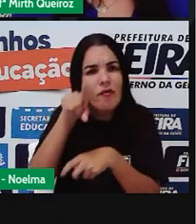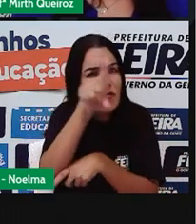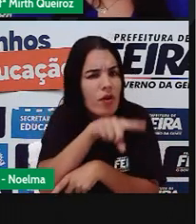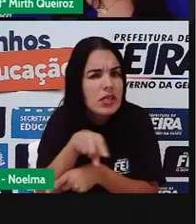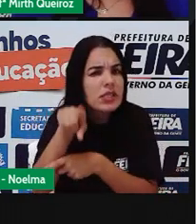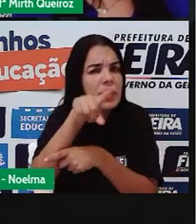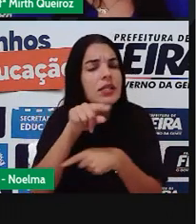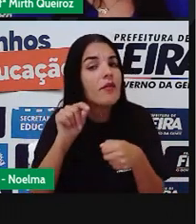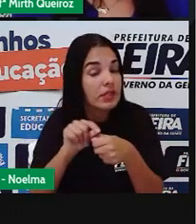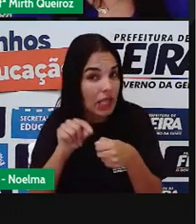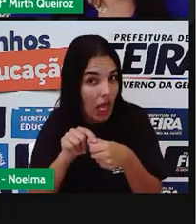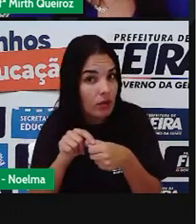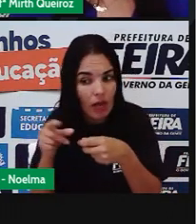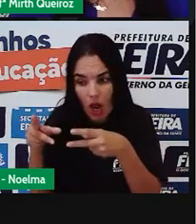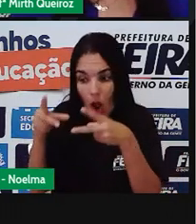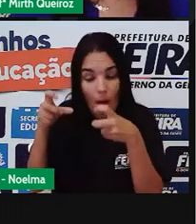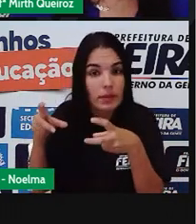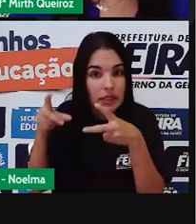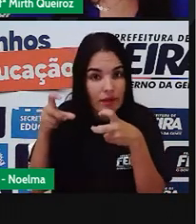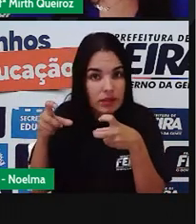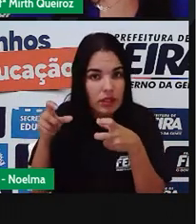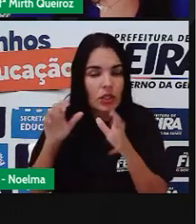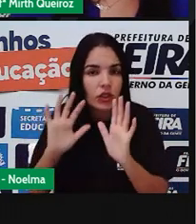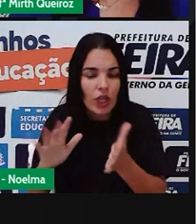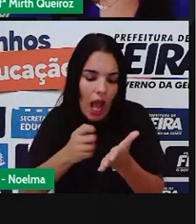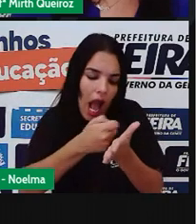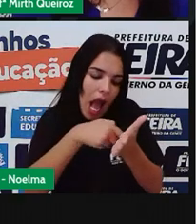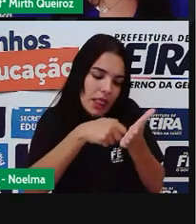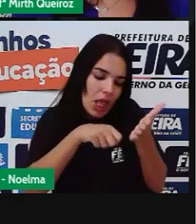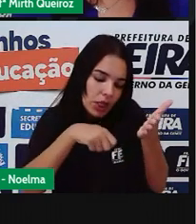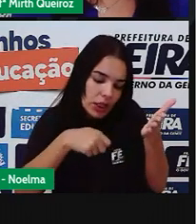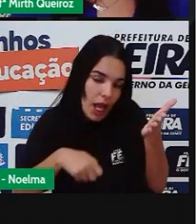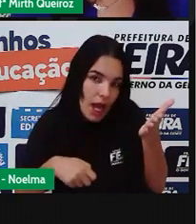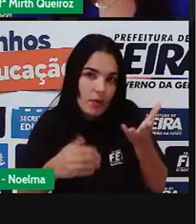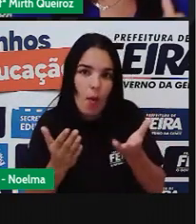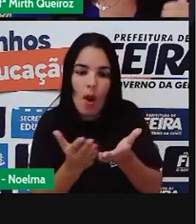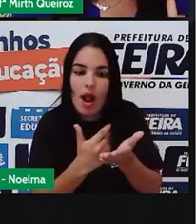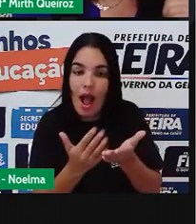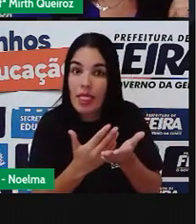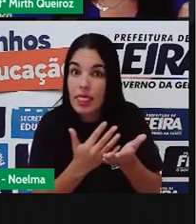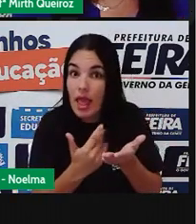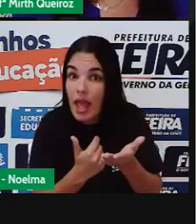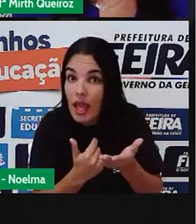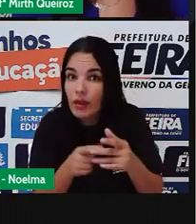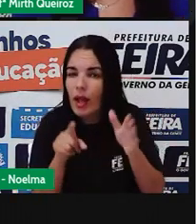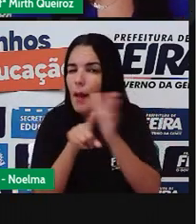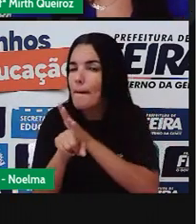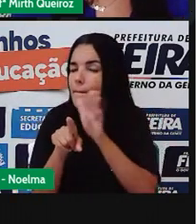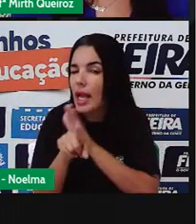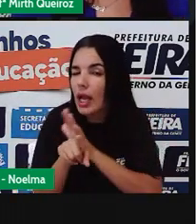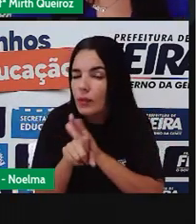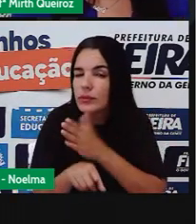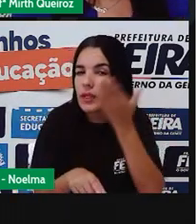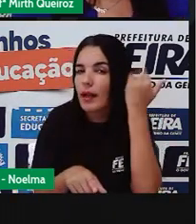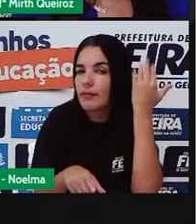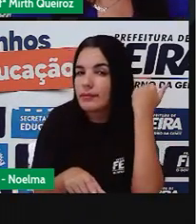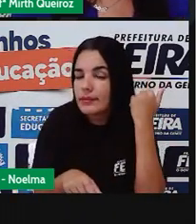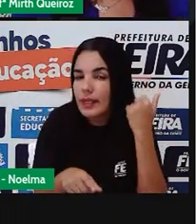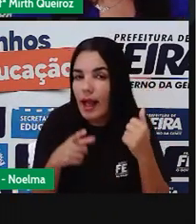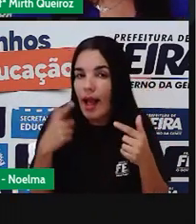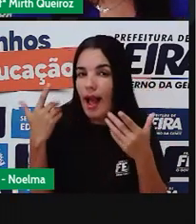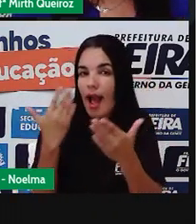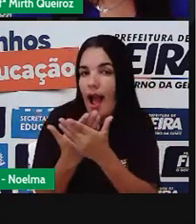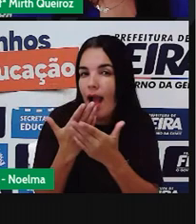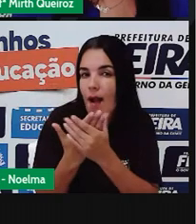fizeram essas observações? Anotaram aí no caderno de vocês aquelas perguntas que a PRO colocou